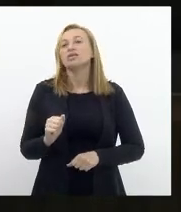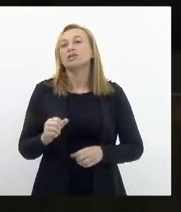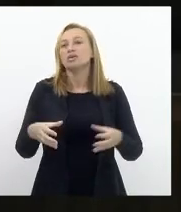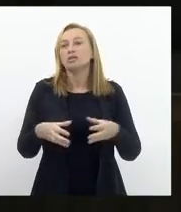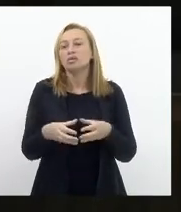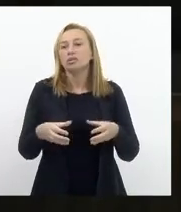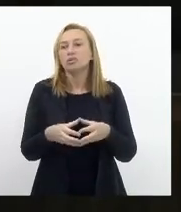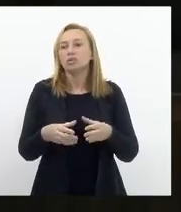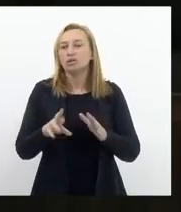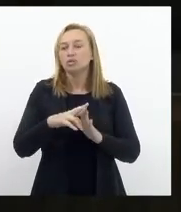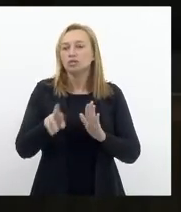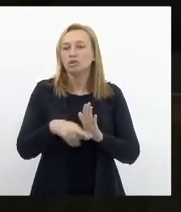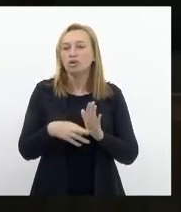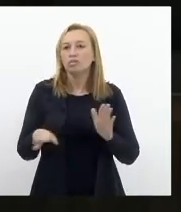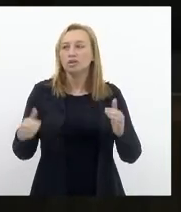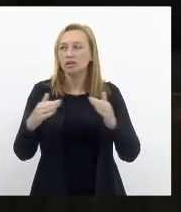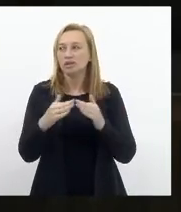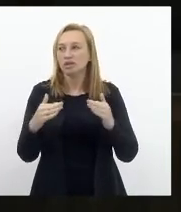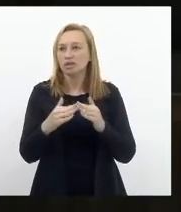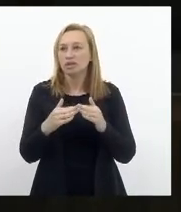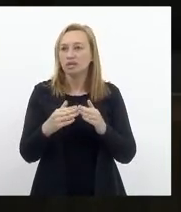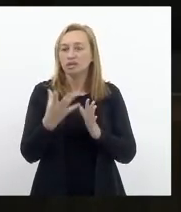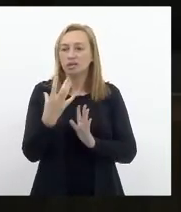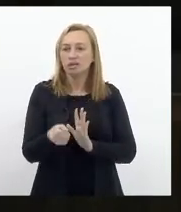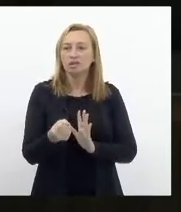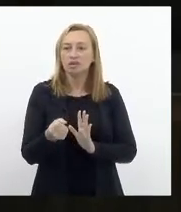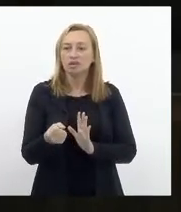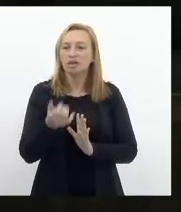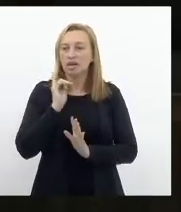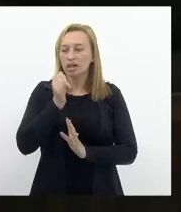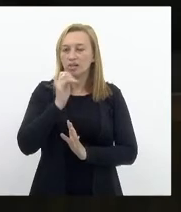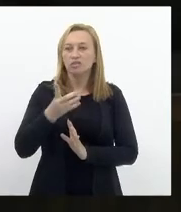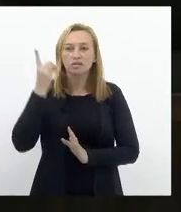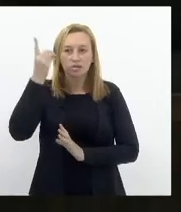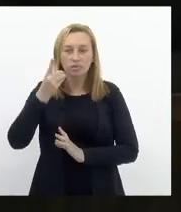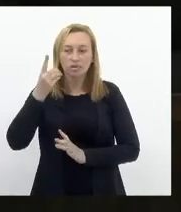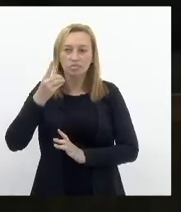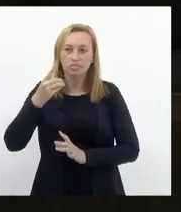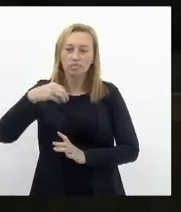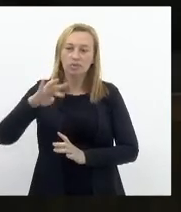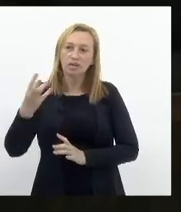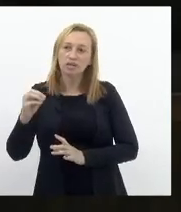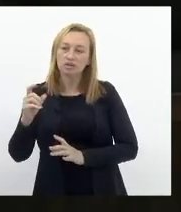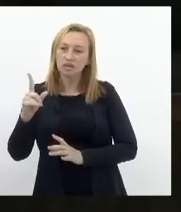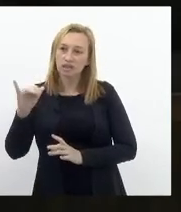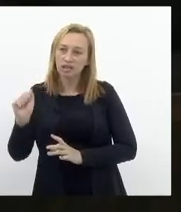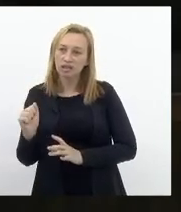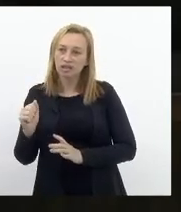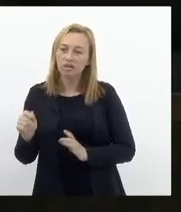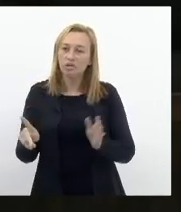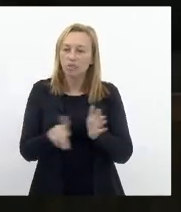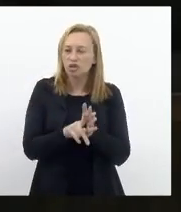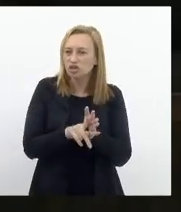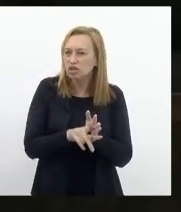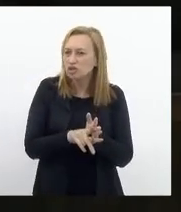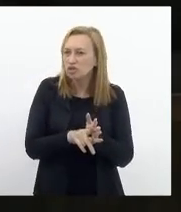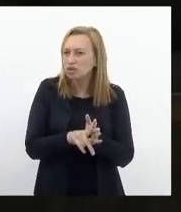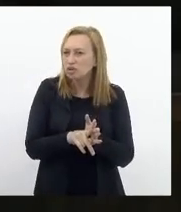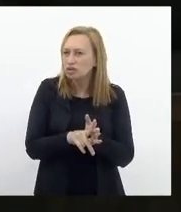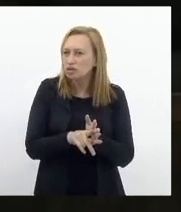Comissão de Normas Internas e Proposições favoráveis. Relator, deputado Márcio Canella, projeto de resolução...